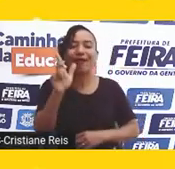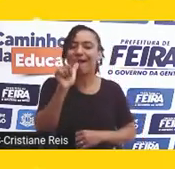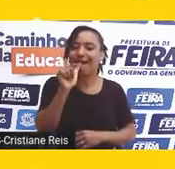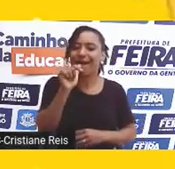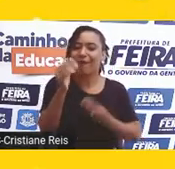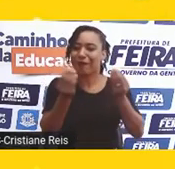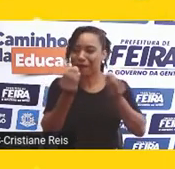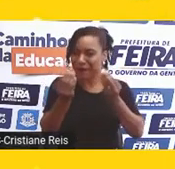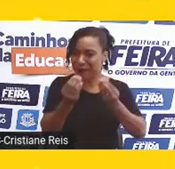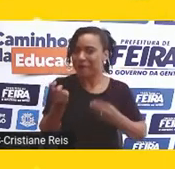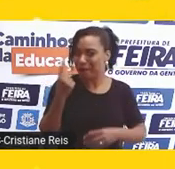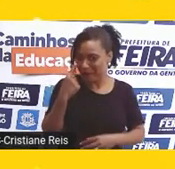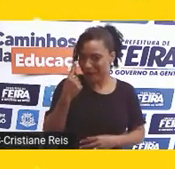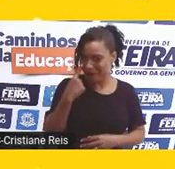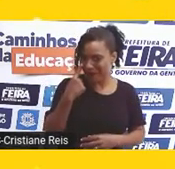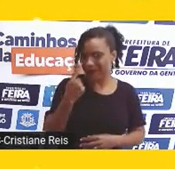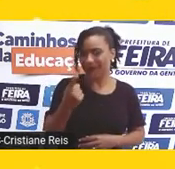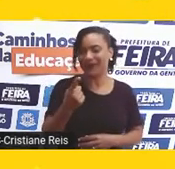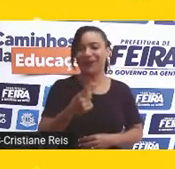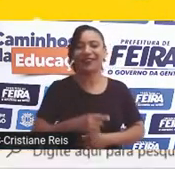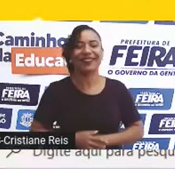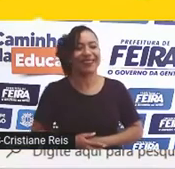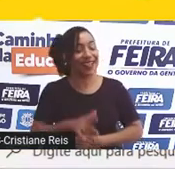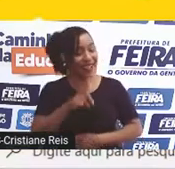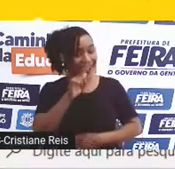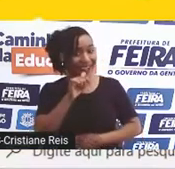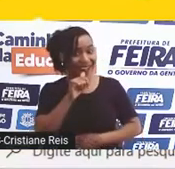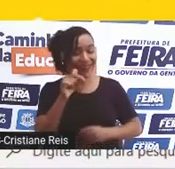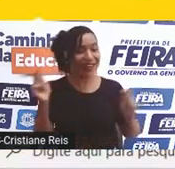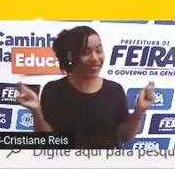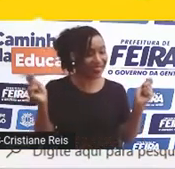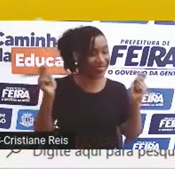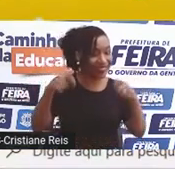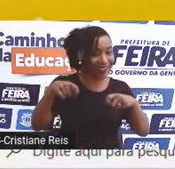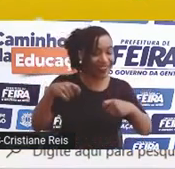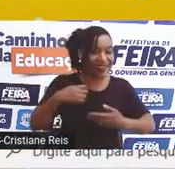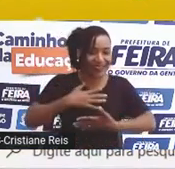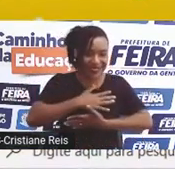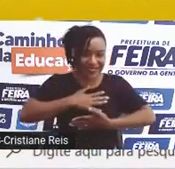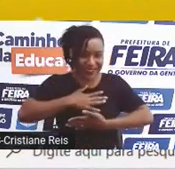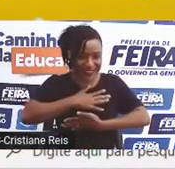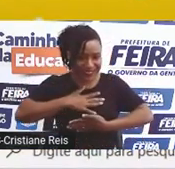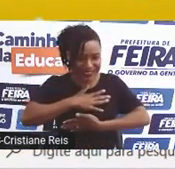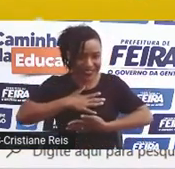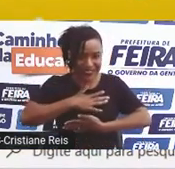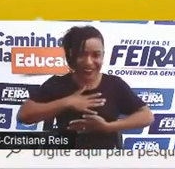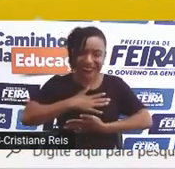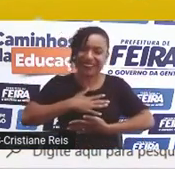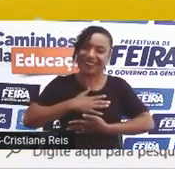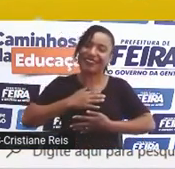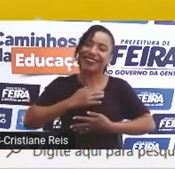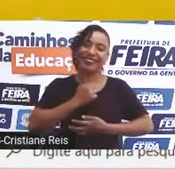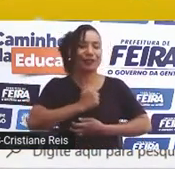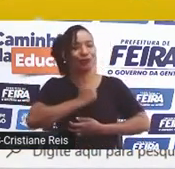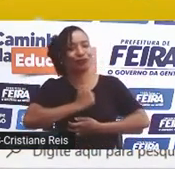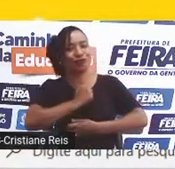A água serve para tomar banho. A